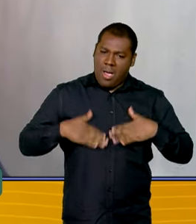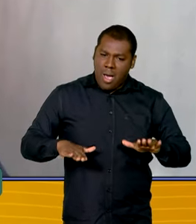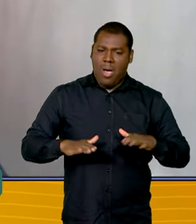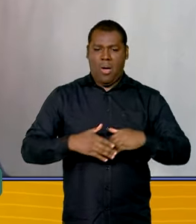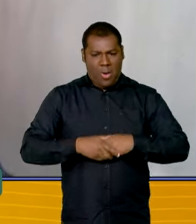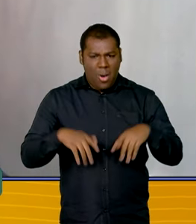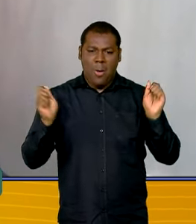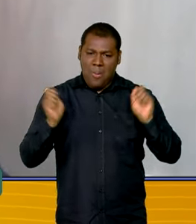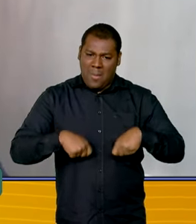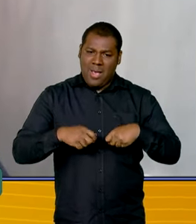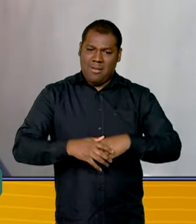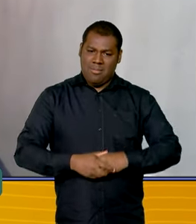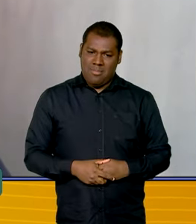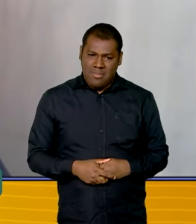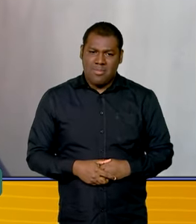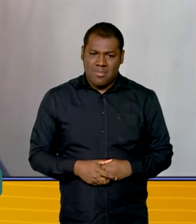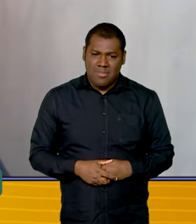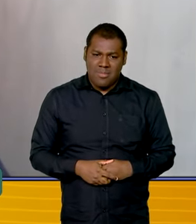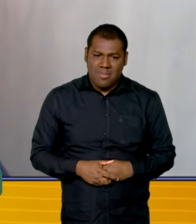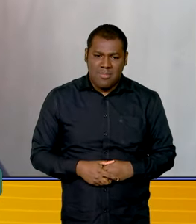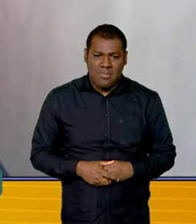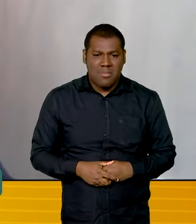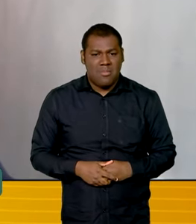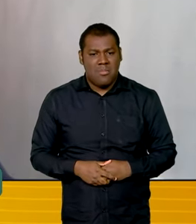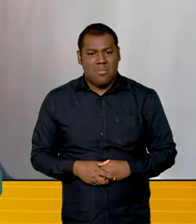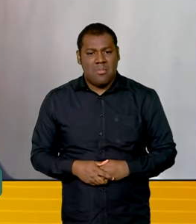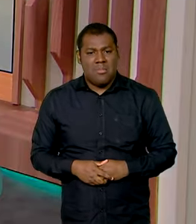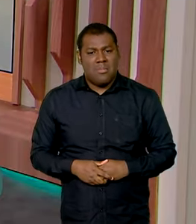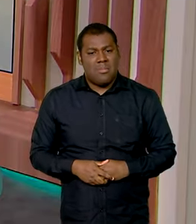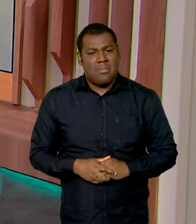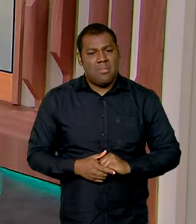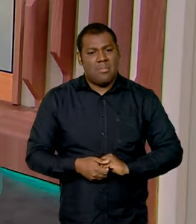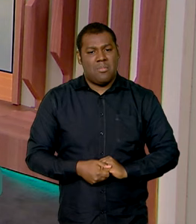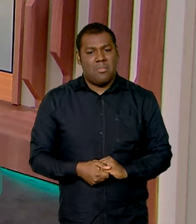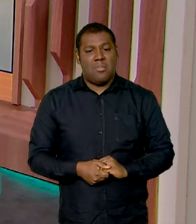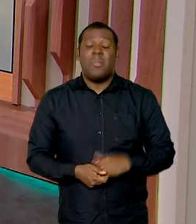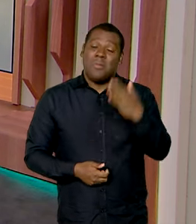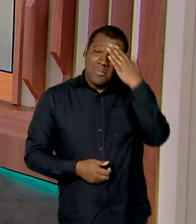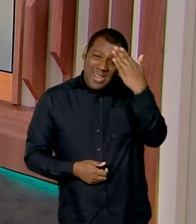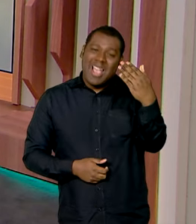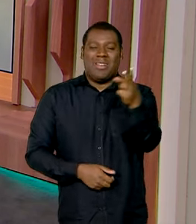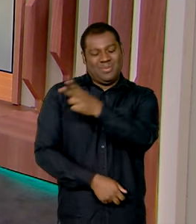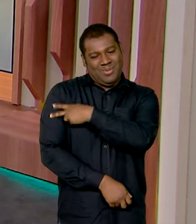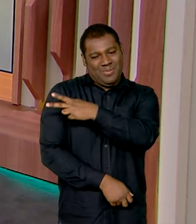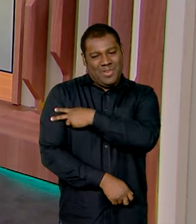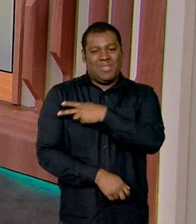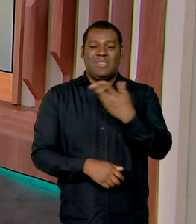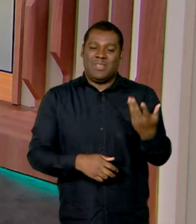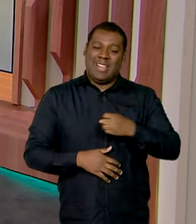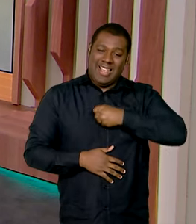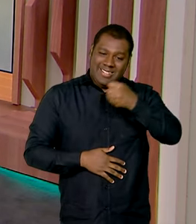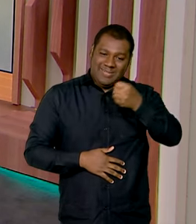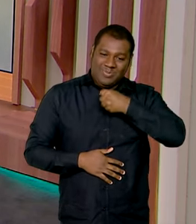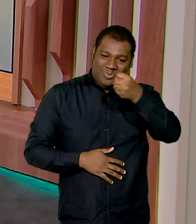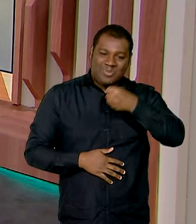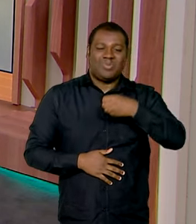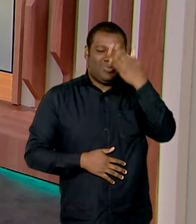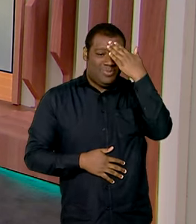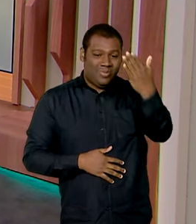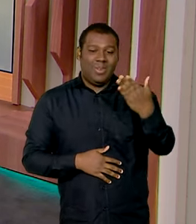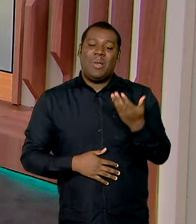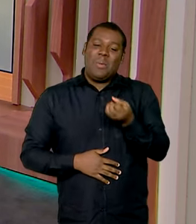e utiliza a pré-preenchida para evitar erros. É isso mesmo. Supervisor, muito obrigado pela sua entrevista e um excelente